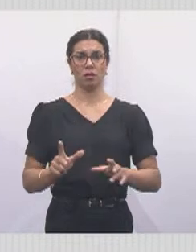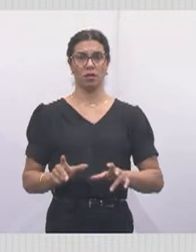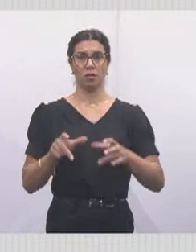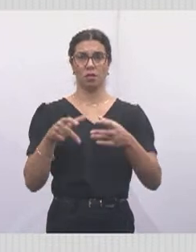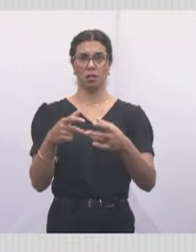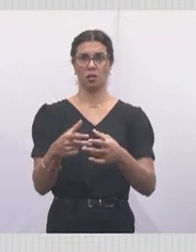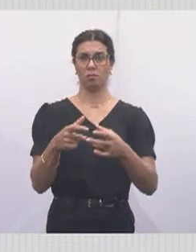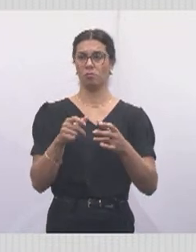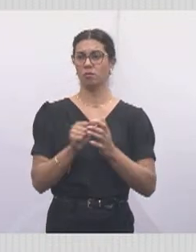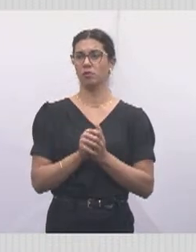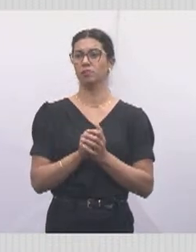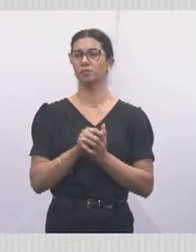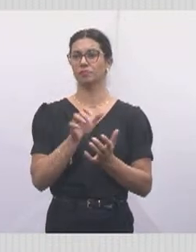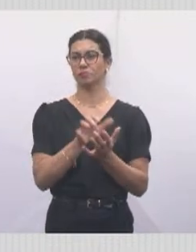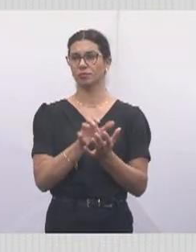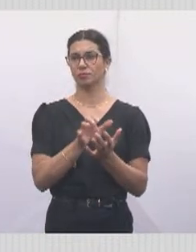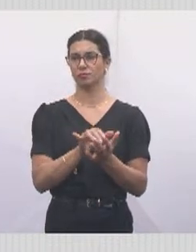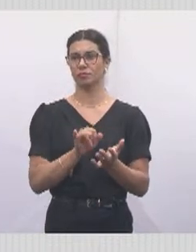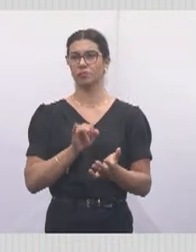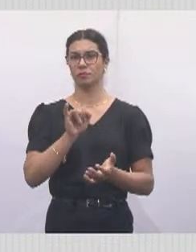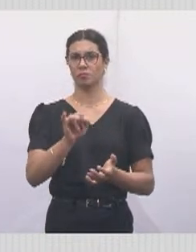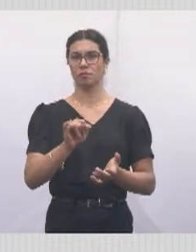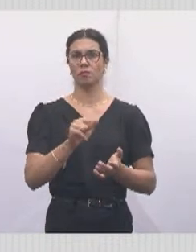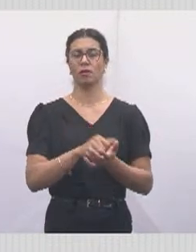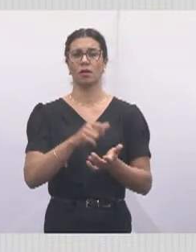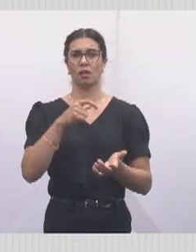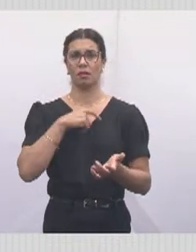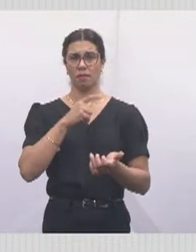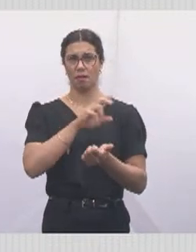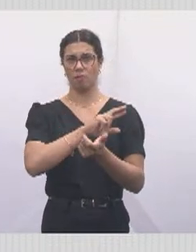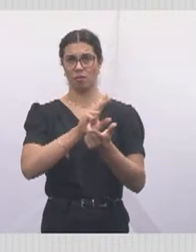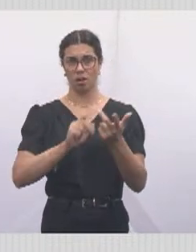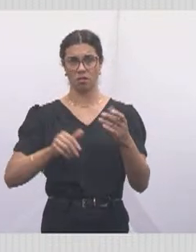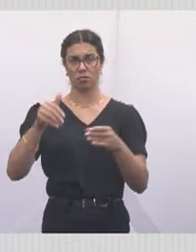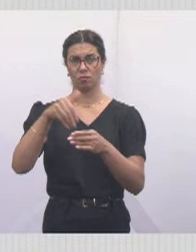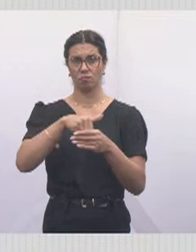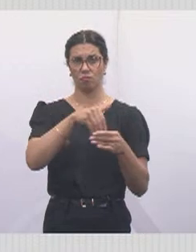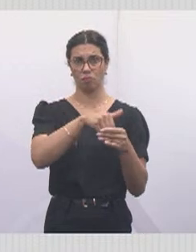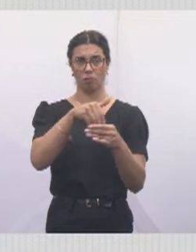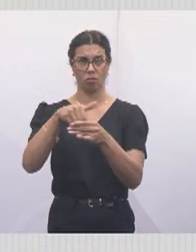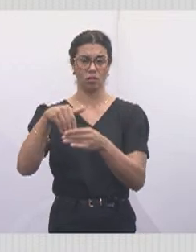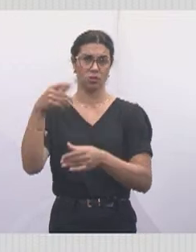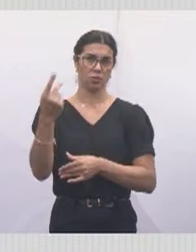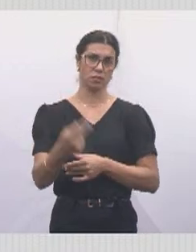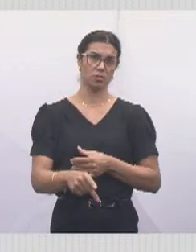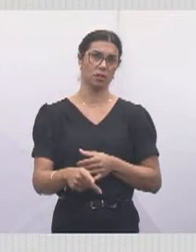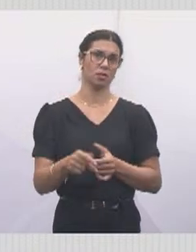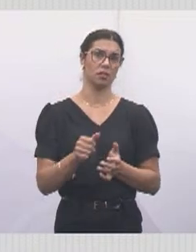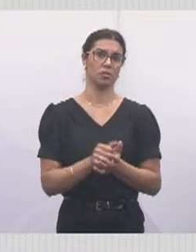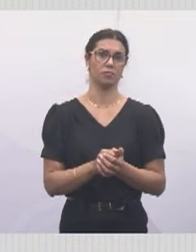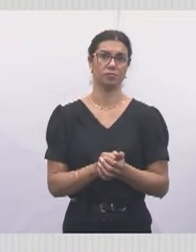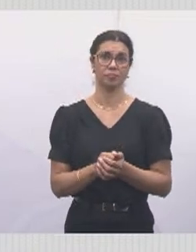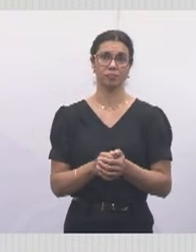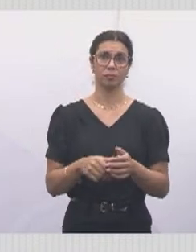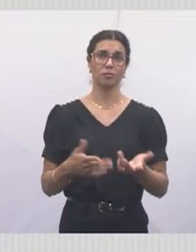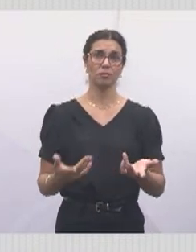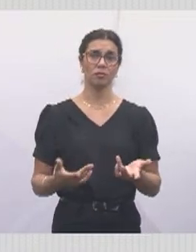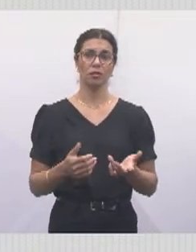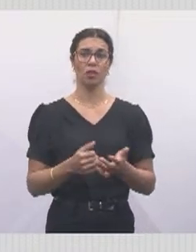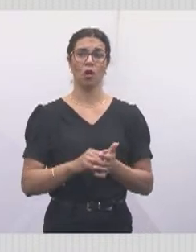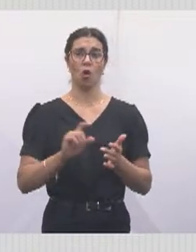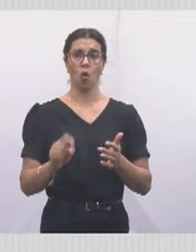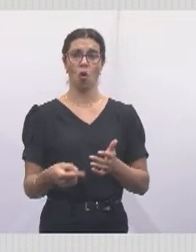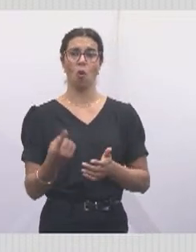Câmara Municipal de Jacarei. Existem várias votações aqui na Câmara Municipal, inclusive uma das